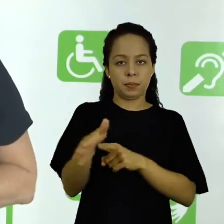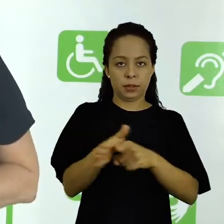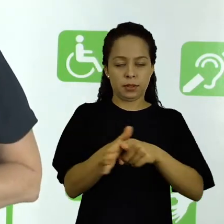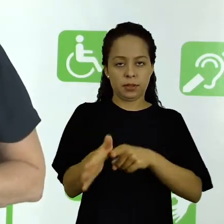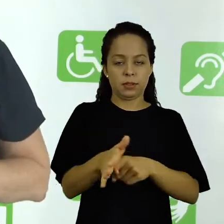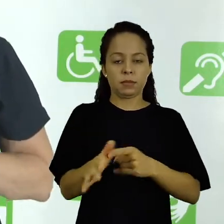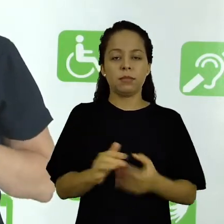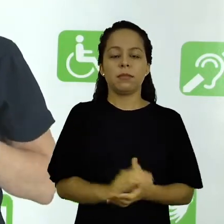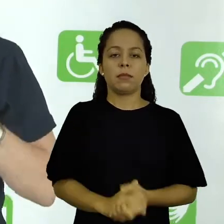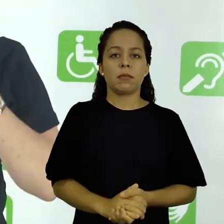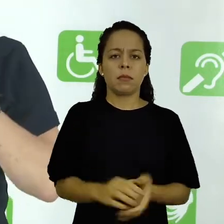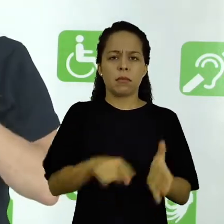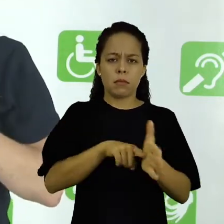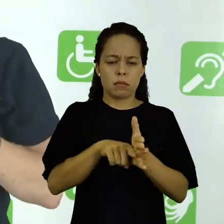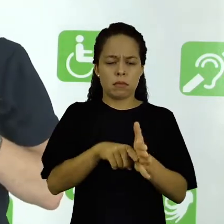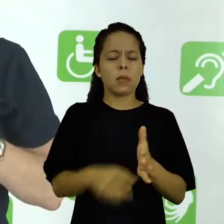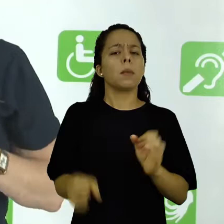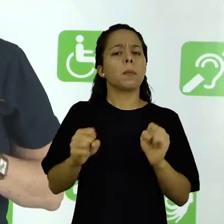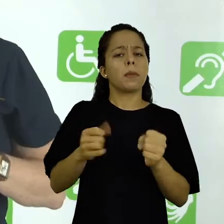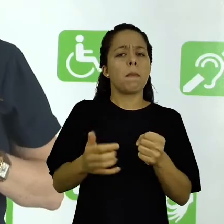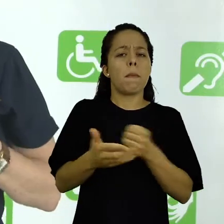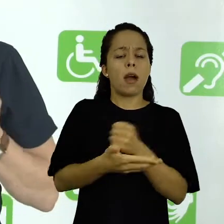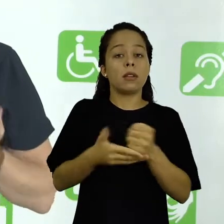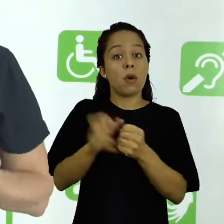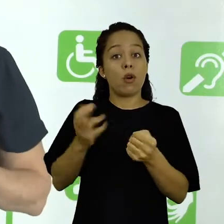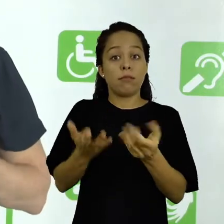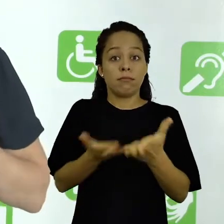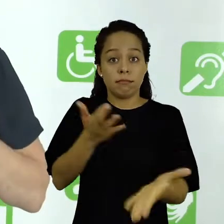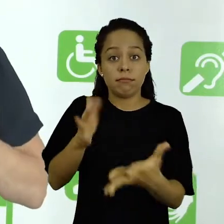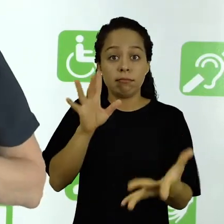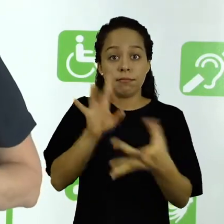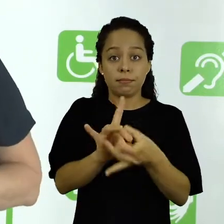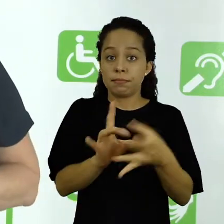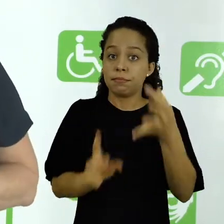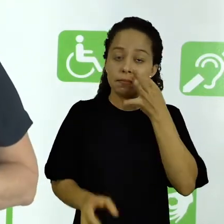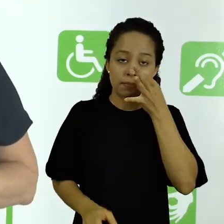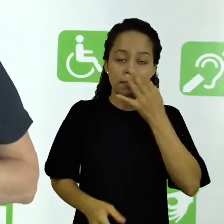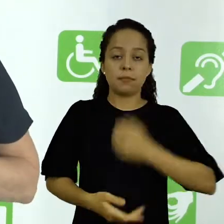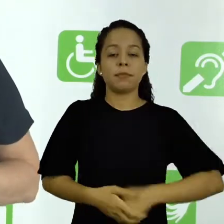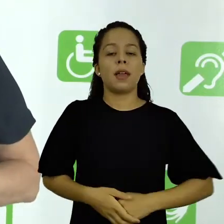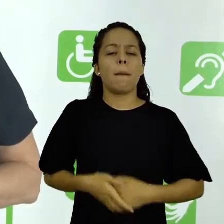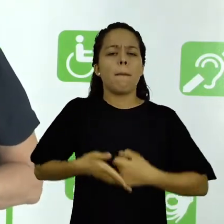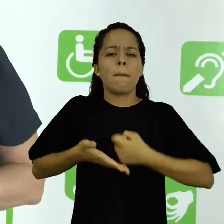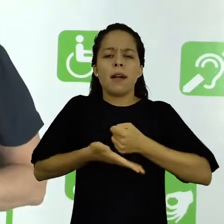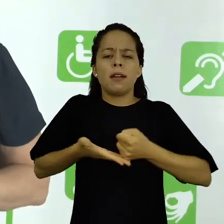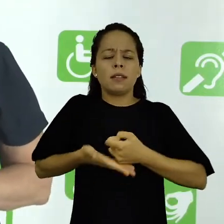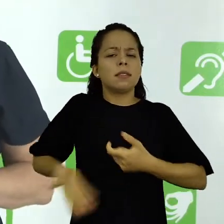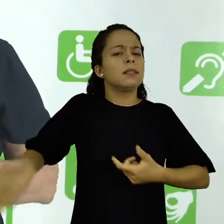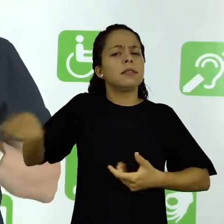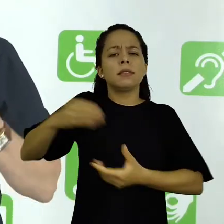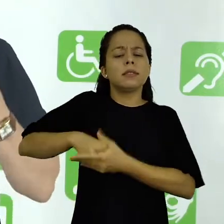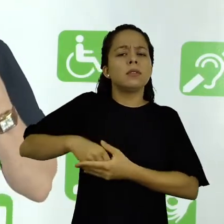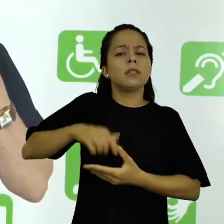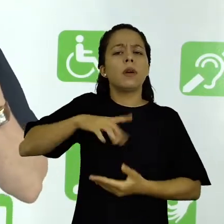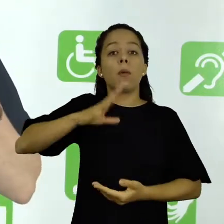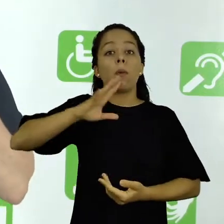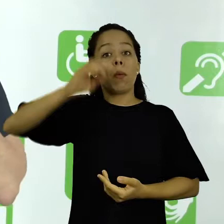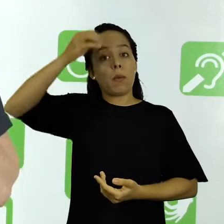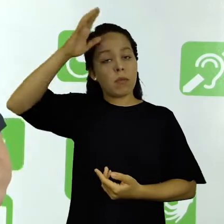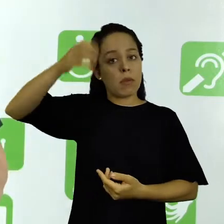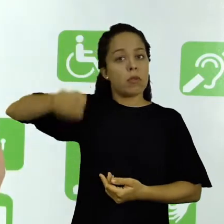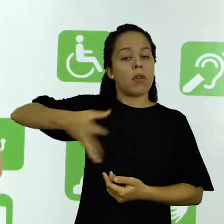pesquisa. Em relação à natureza, a pesquisa pode ser básica ou aplicada. Na pesquisa básica, os